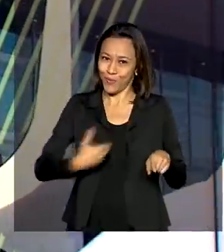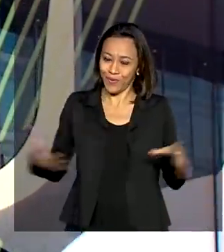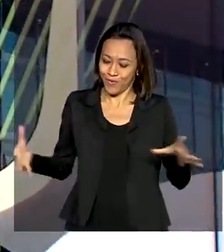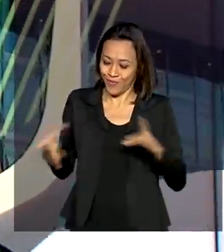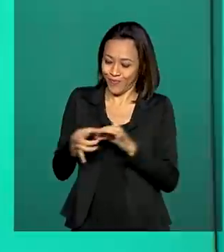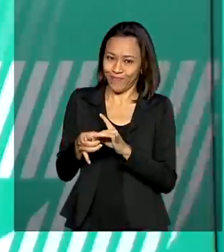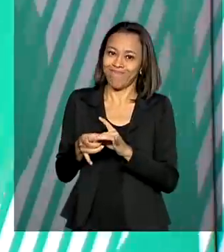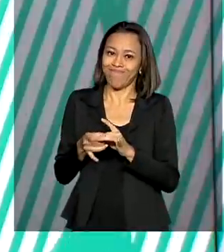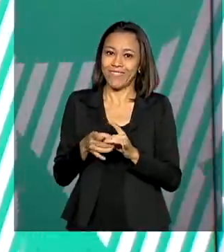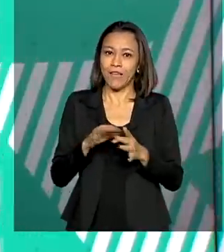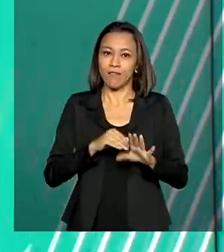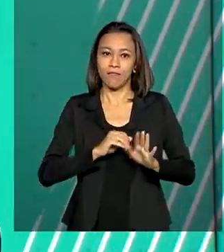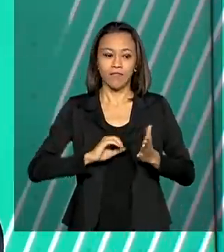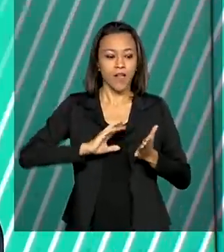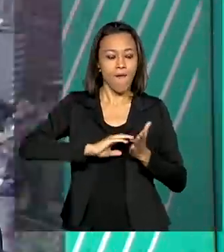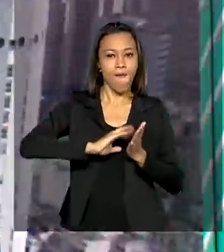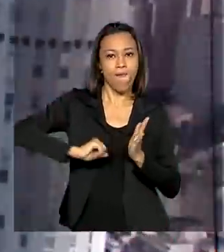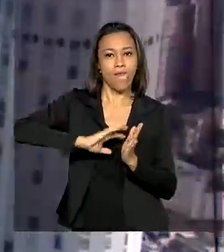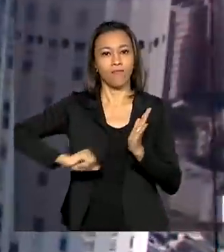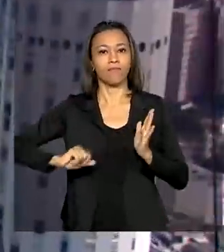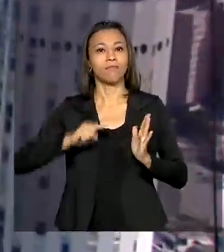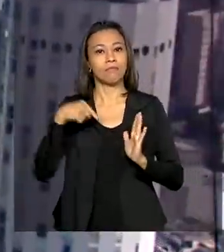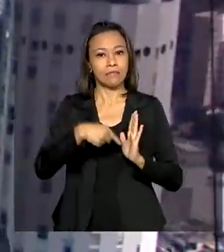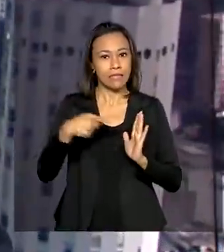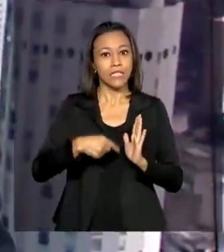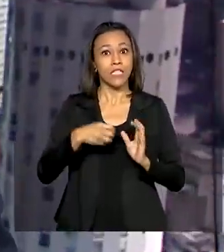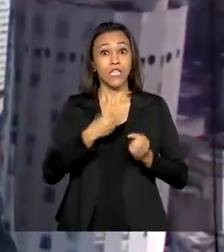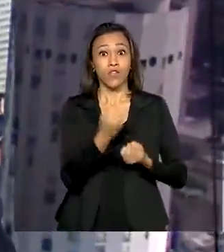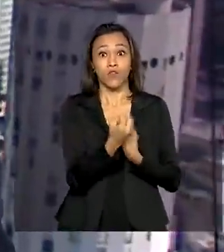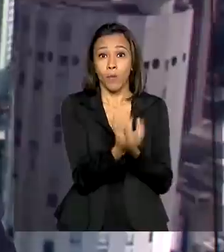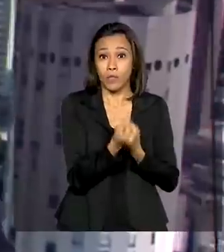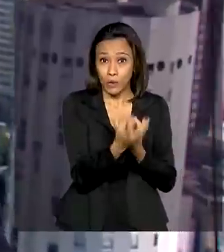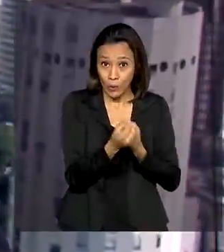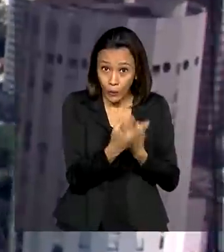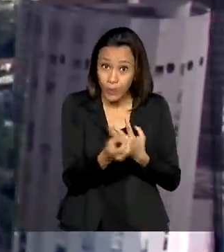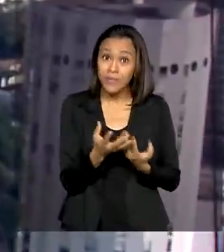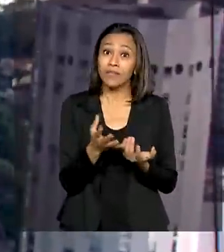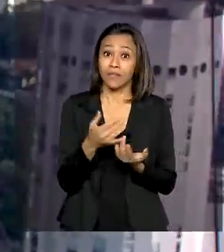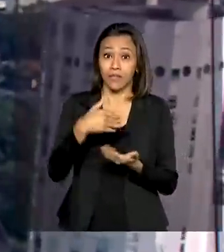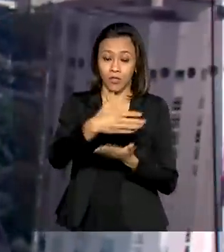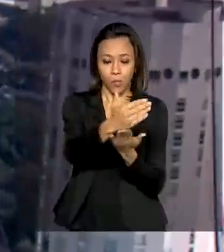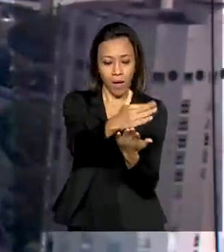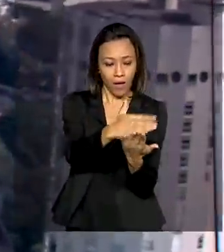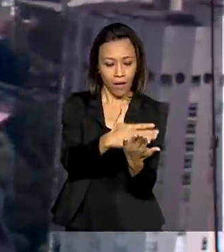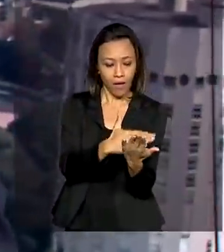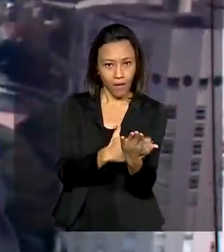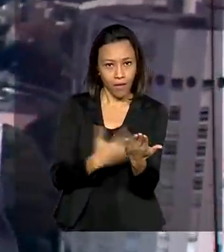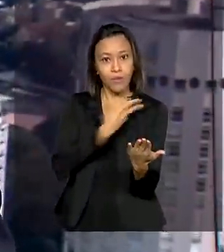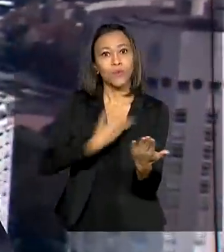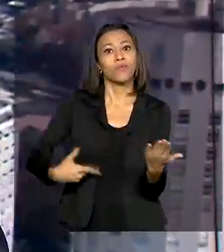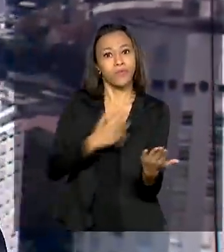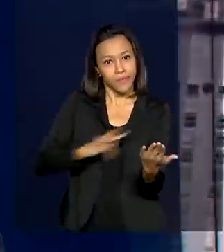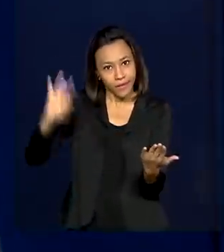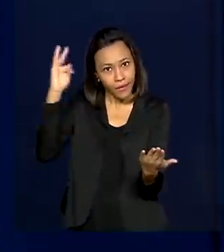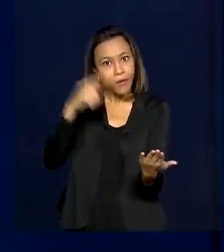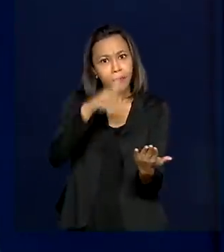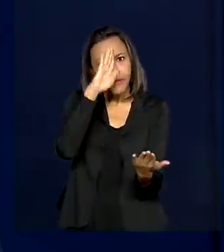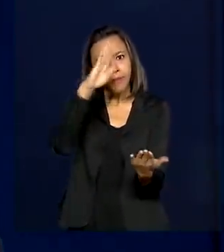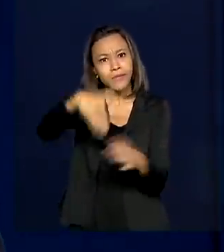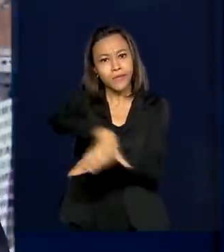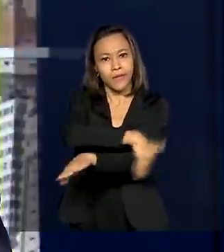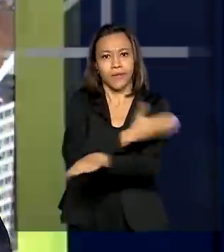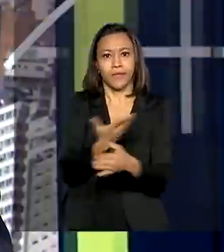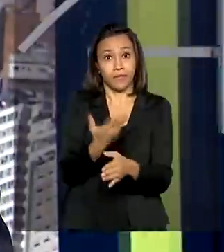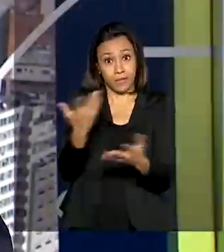alterava os dados de pessoas de baixa renda no cadastro único do Governo Federal, principalmente o endereço. Assim, o cartão